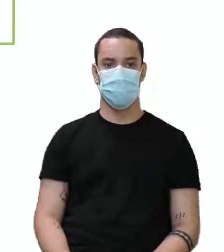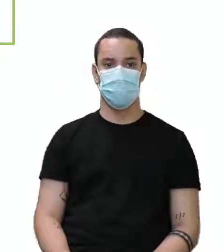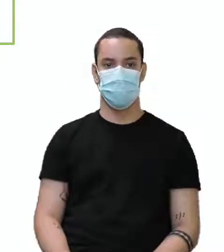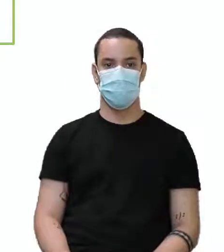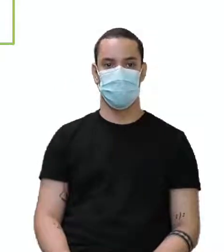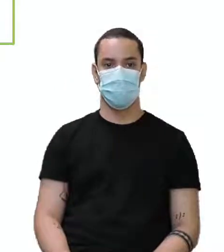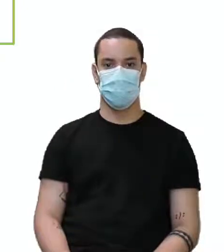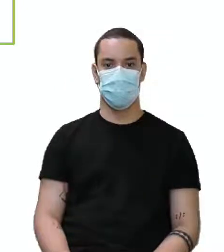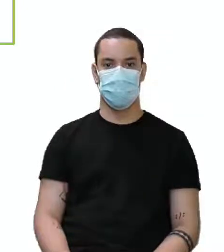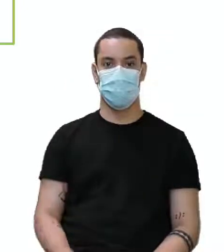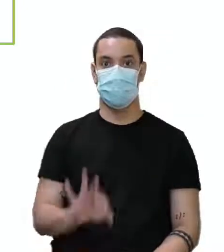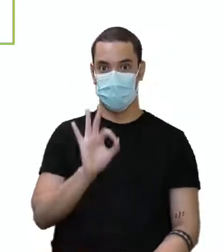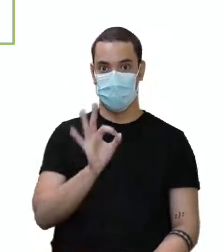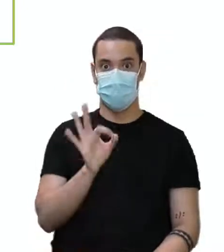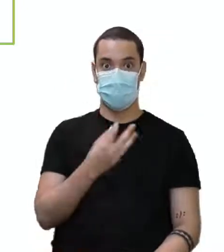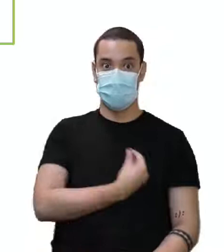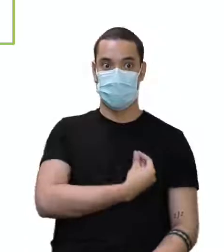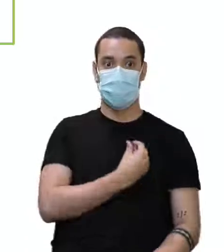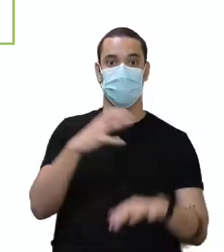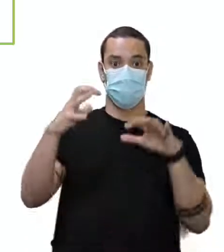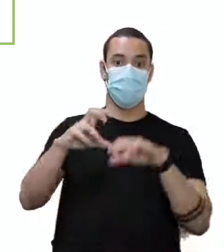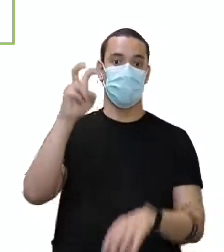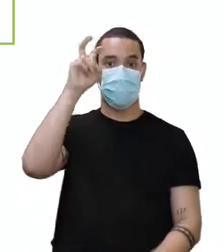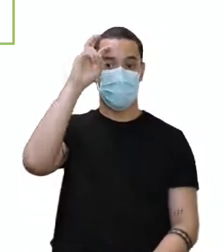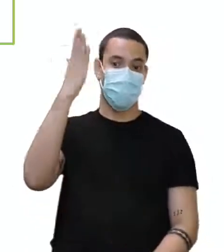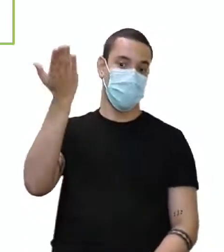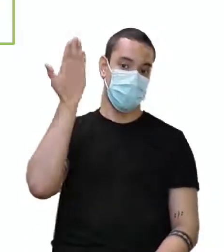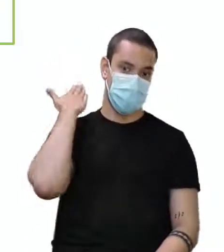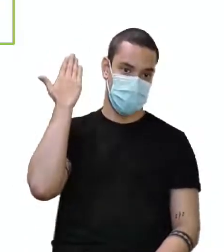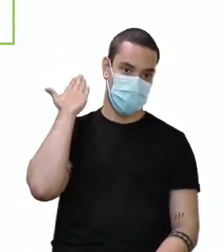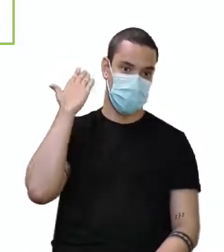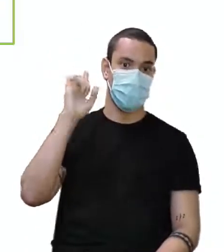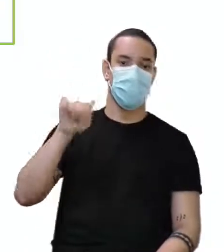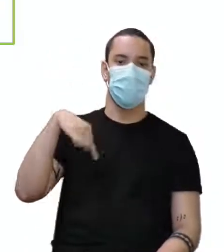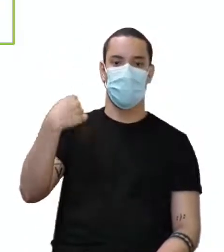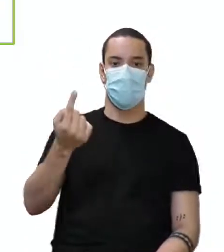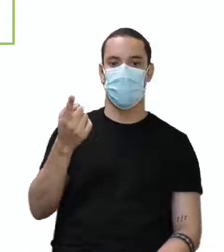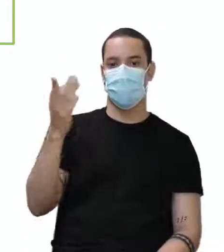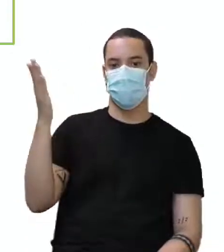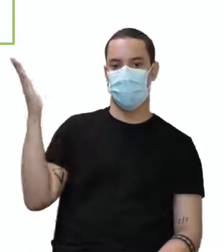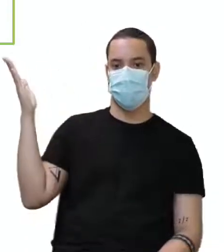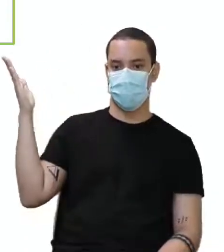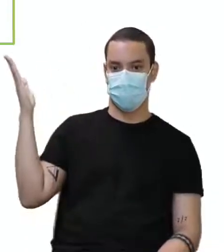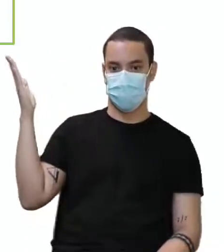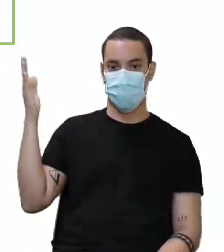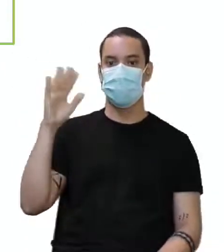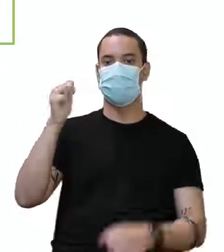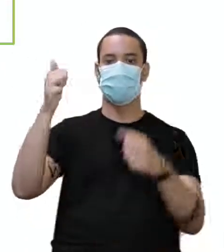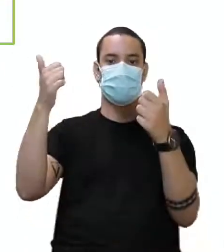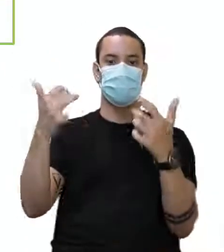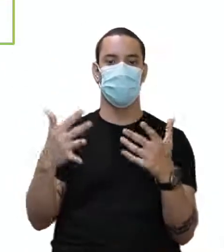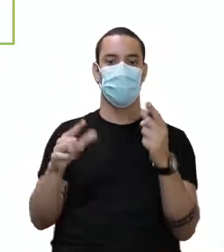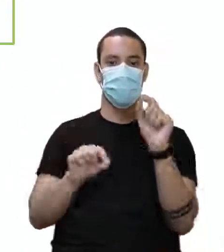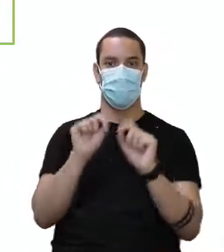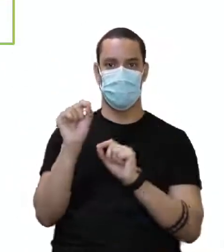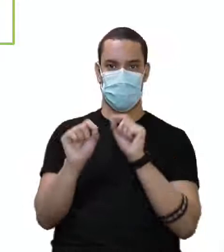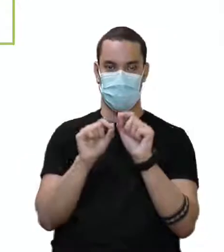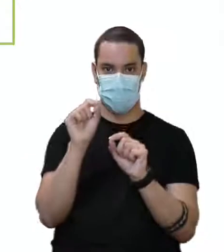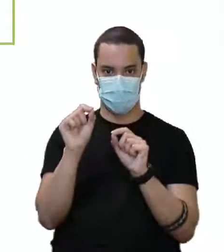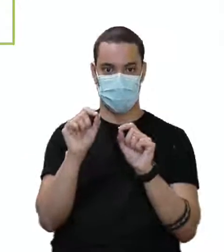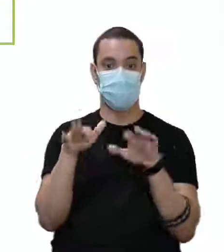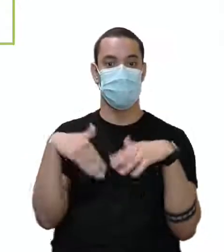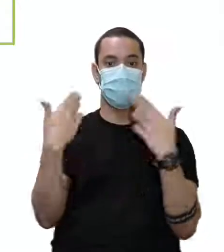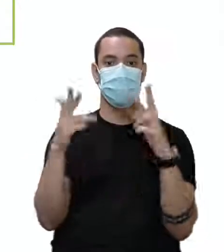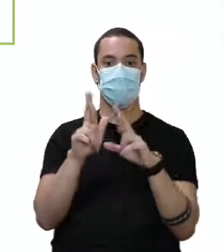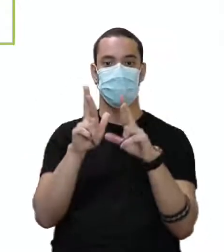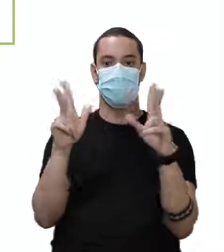quinta passada. Alright? E aí, eu digo o seguinte aqui na próxima. It was not raining last Thursday. Qual